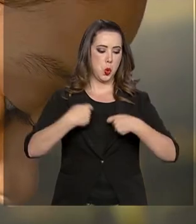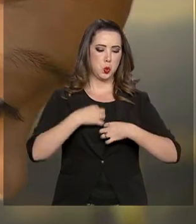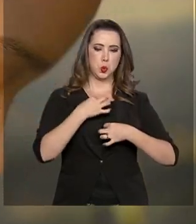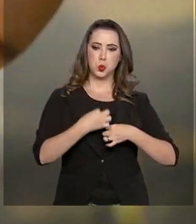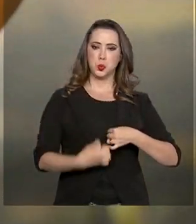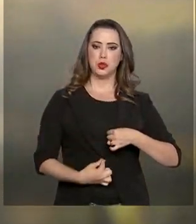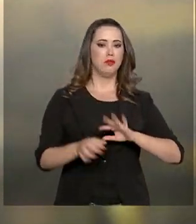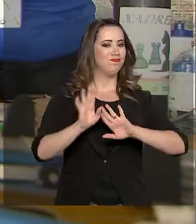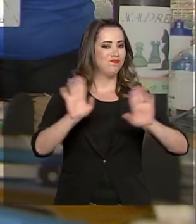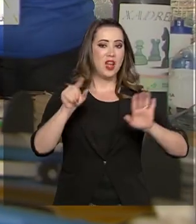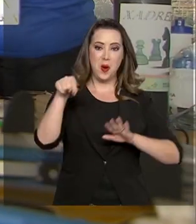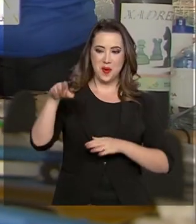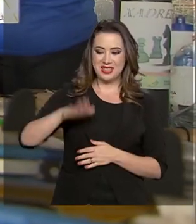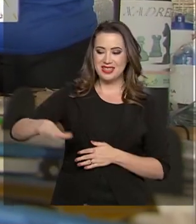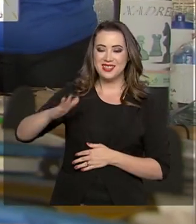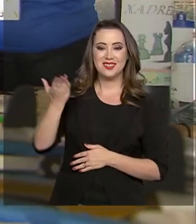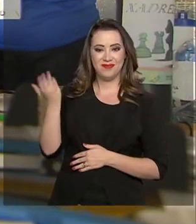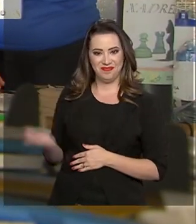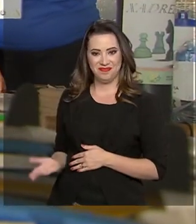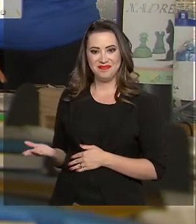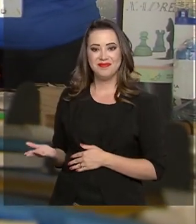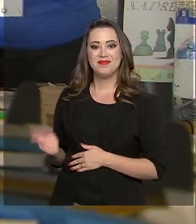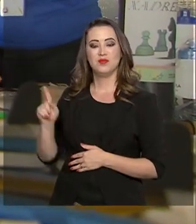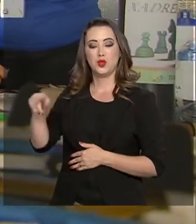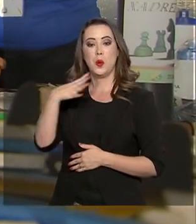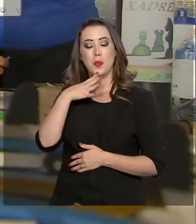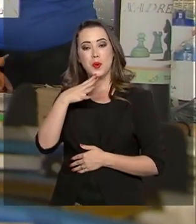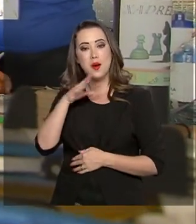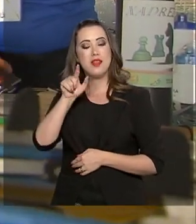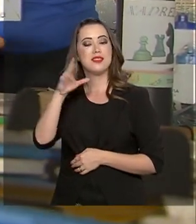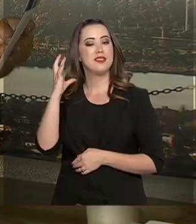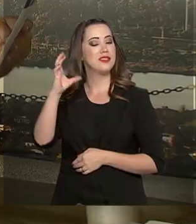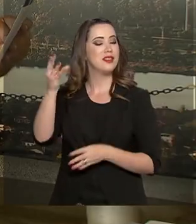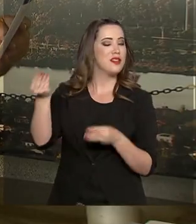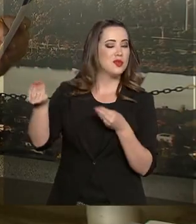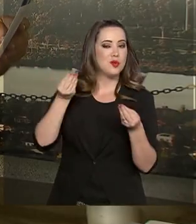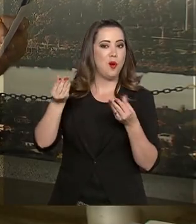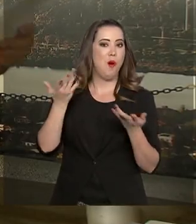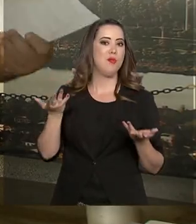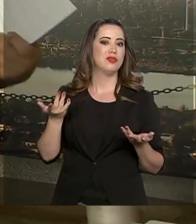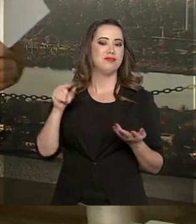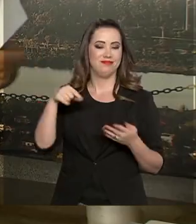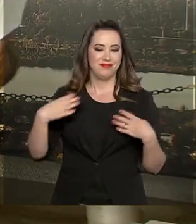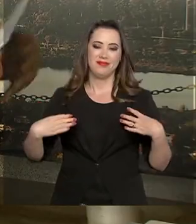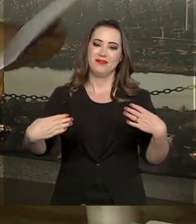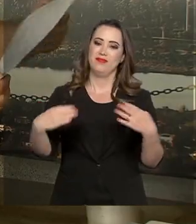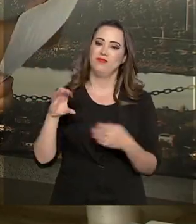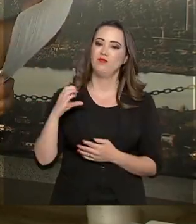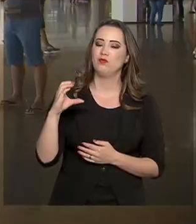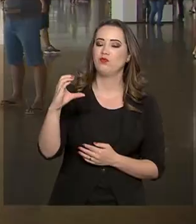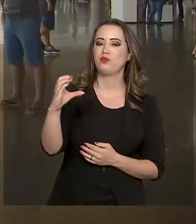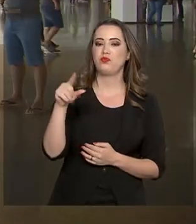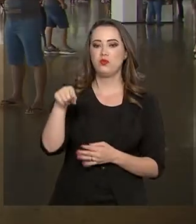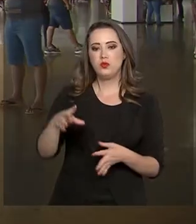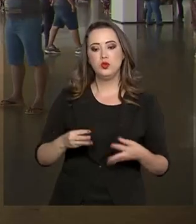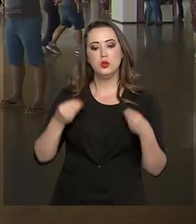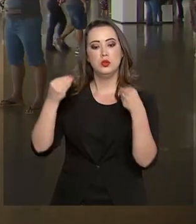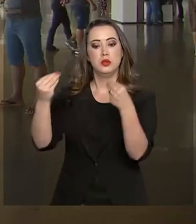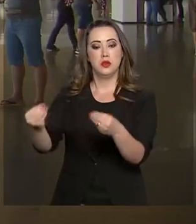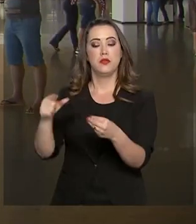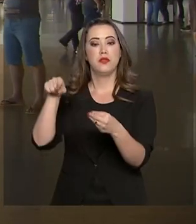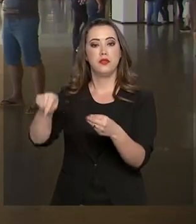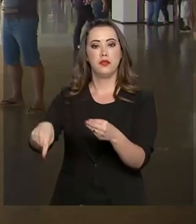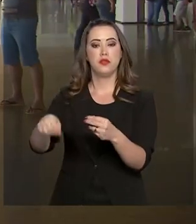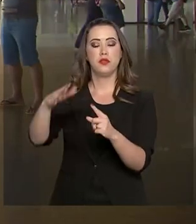esses pequenos aqui. Para popularizar o conhecimento científico, o Ministério da Ciência e Tecnologia trouxe para a